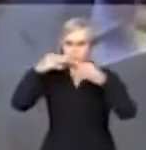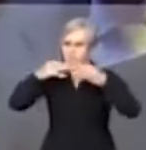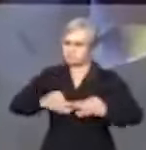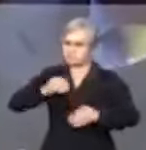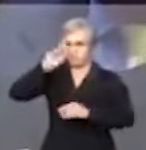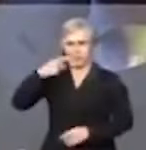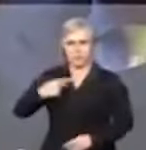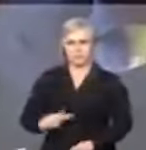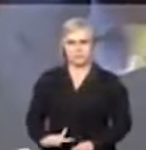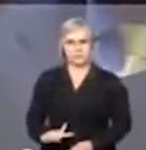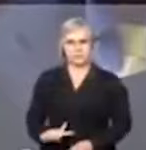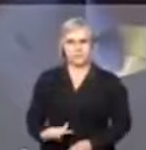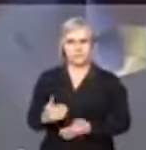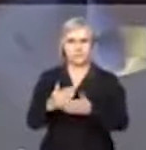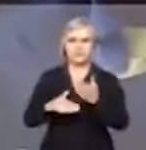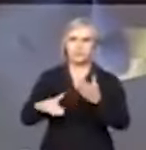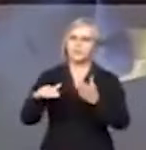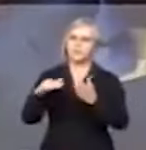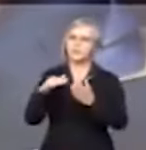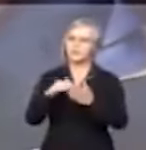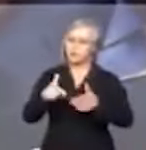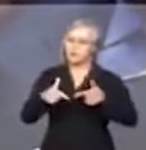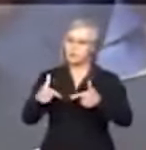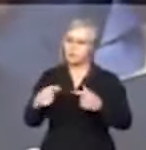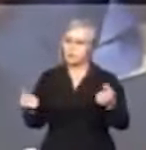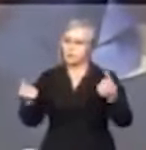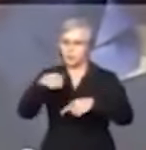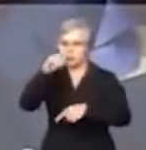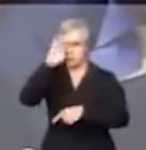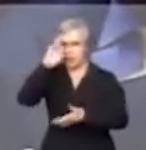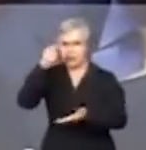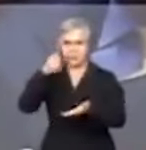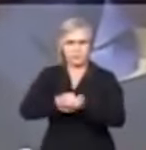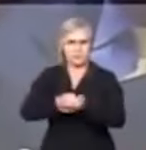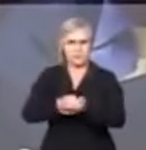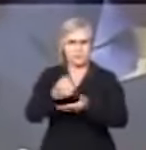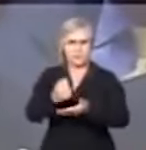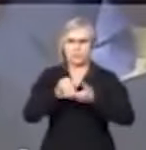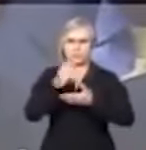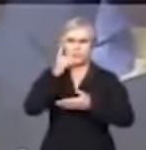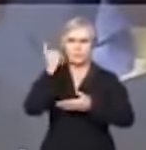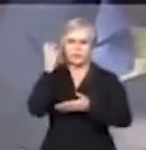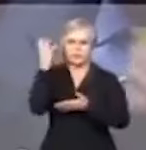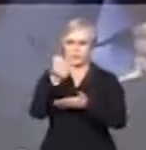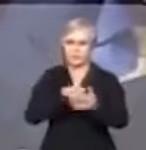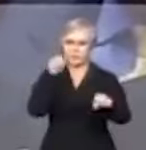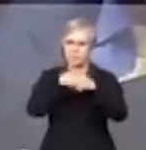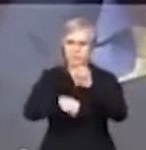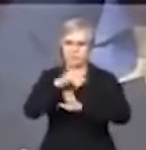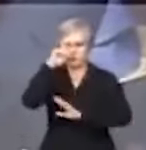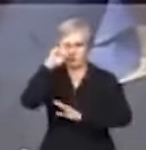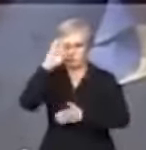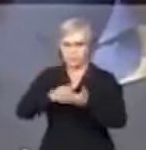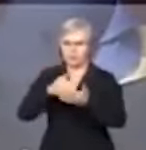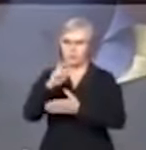pela dignidade humana, por todos os que lutaram contra a ditadura militar, pelo deputado cassado e morto